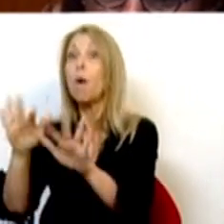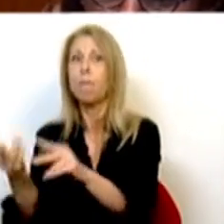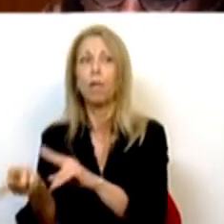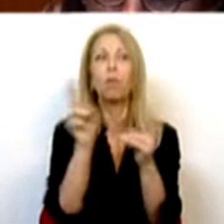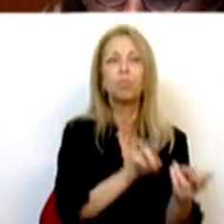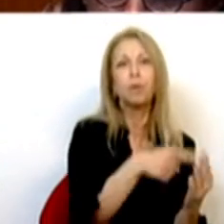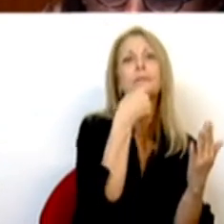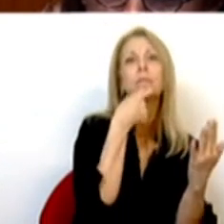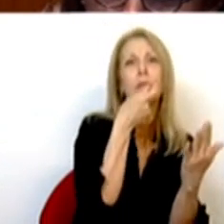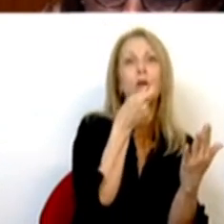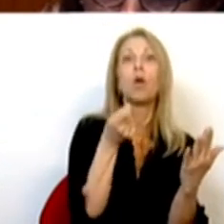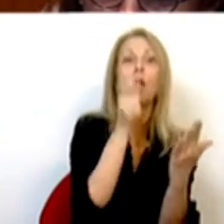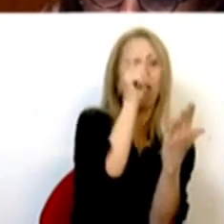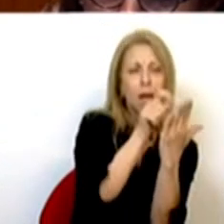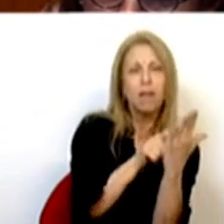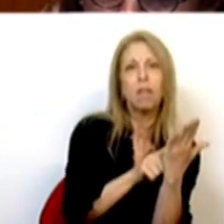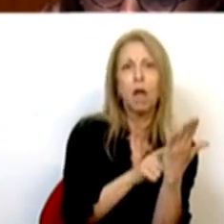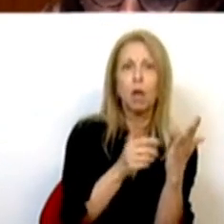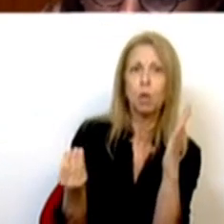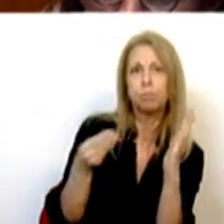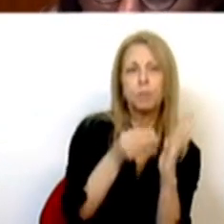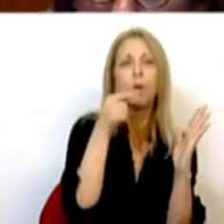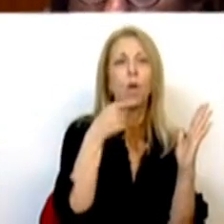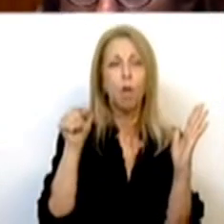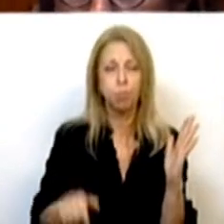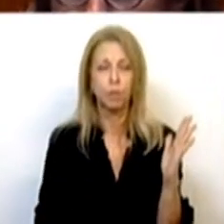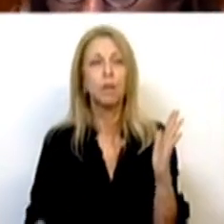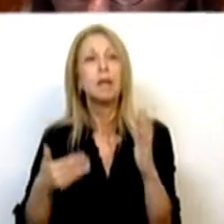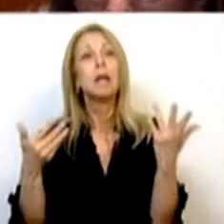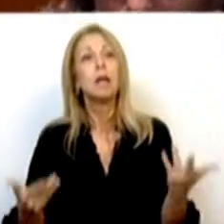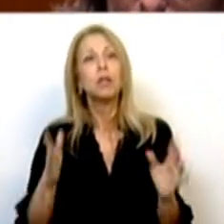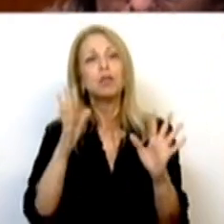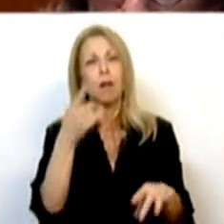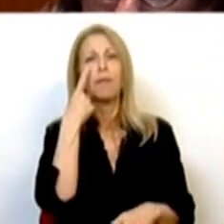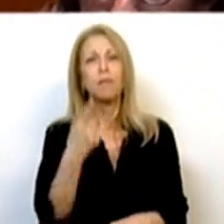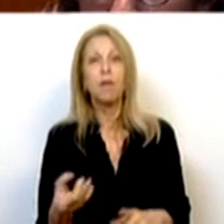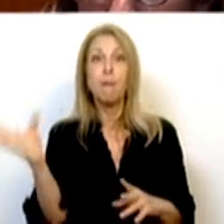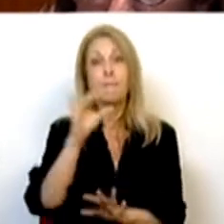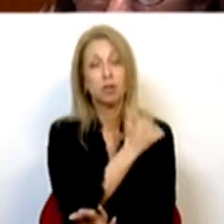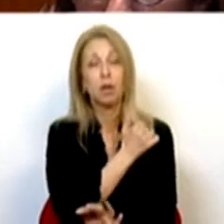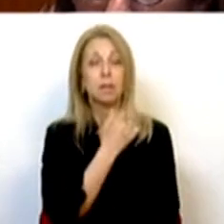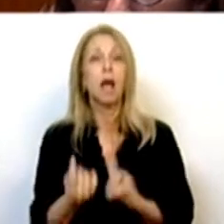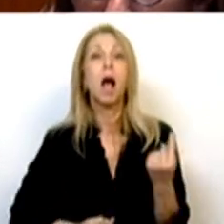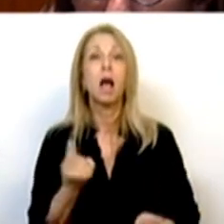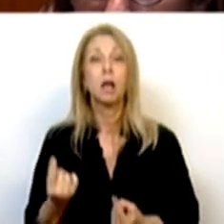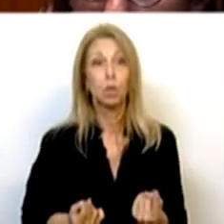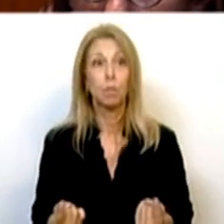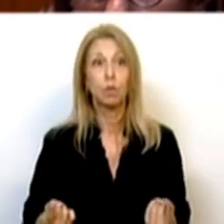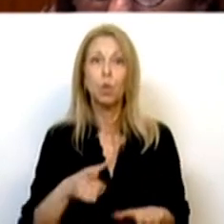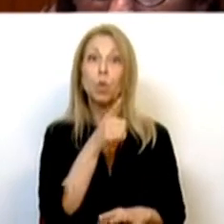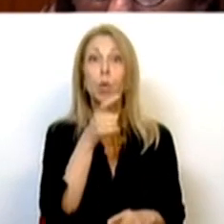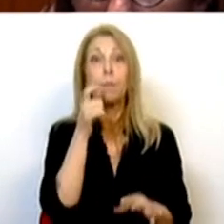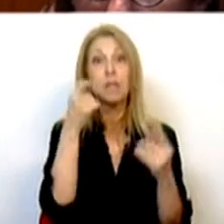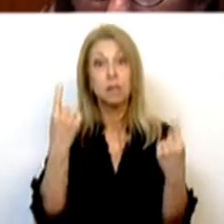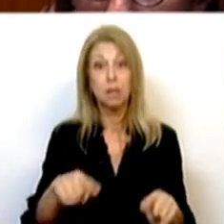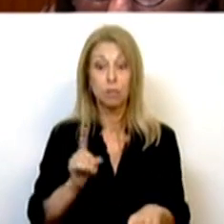inventário. Nós somos identificados em dois diplomas e também neste inventário já identificamos mais alguns imóveis e com um compromisso que temos